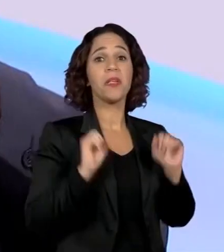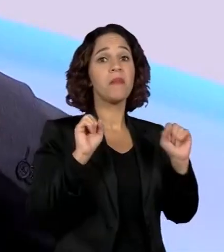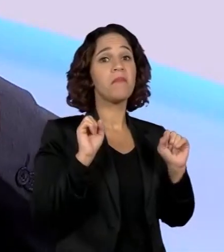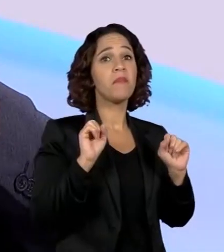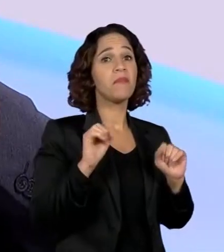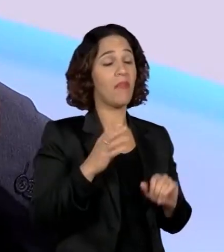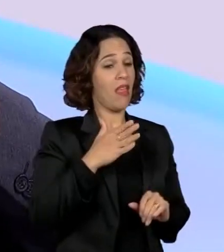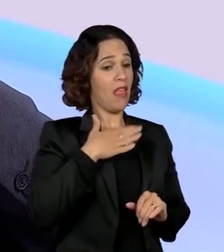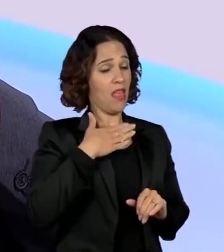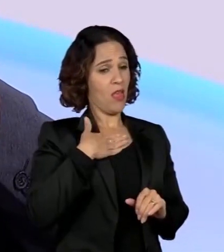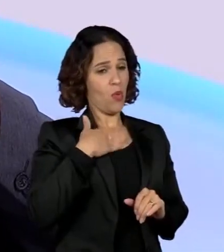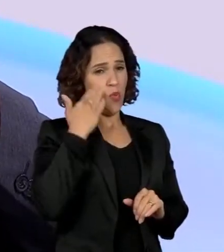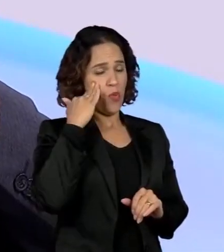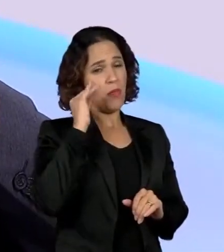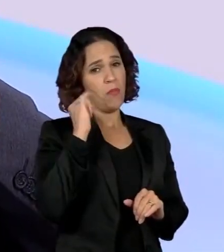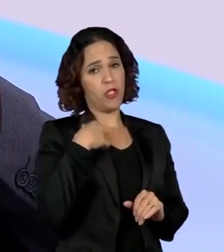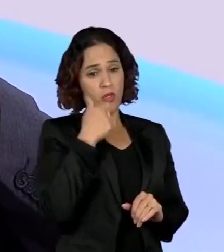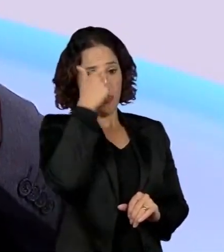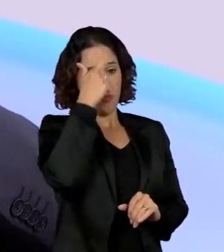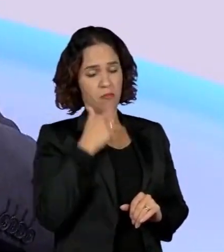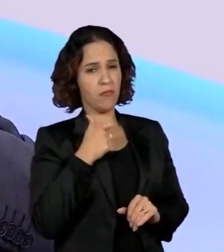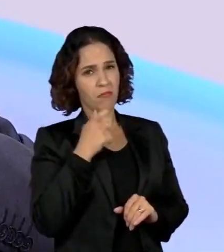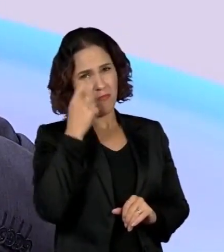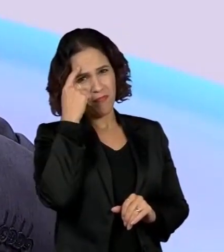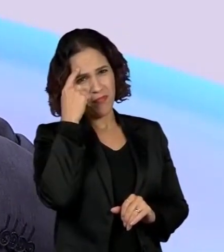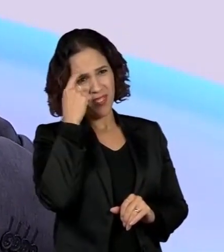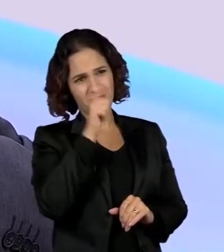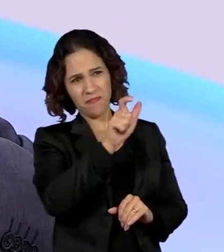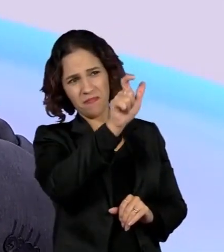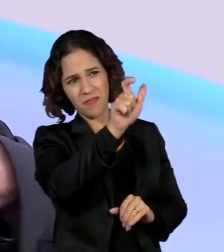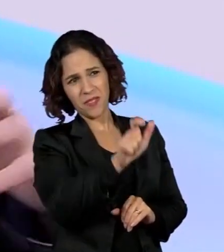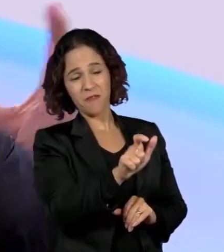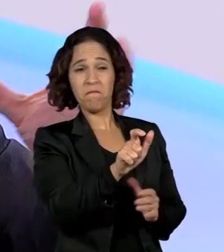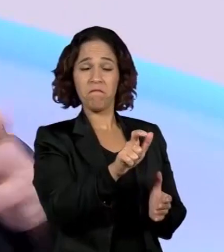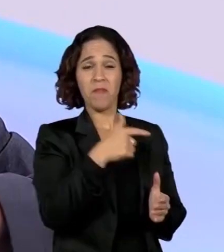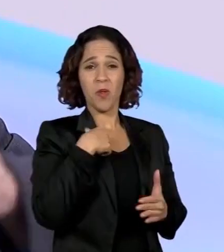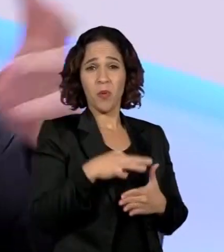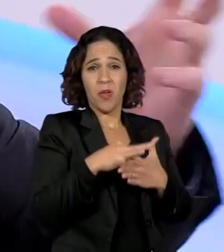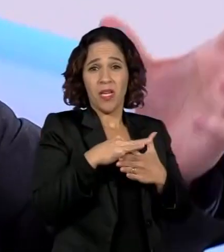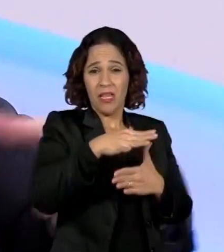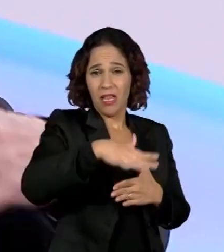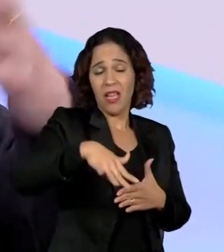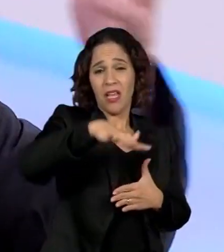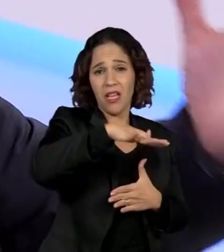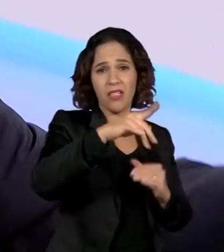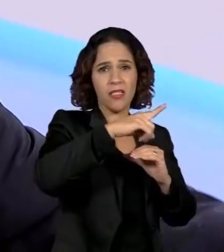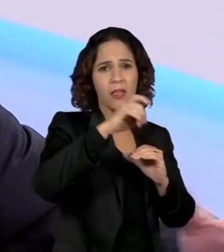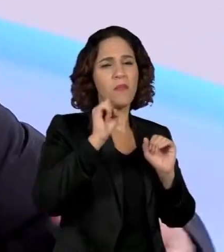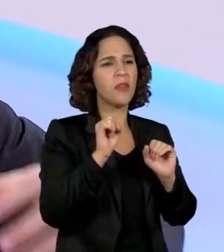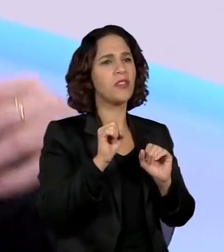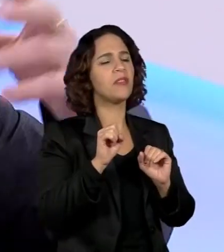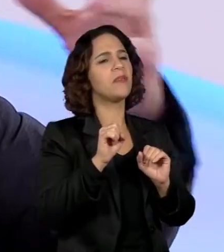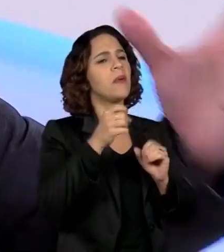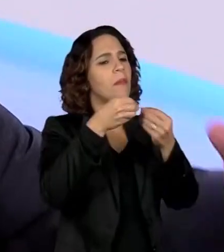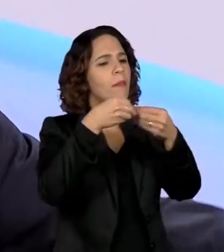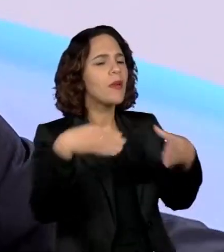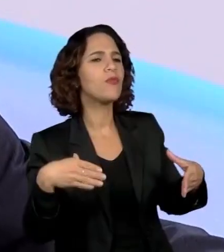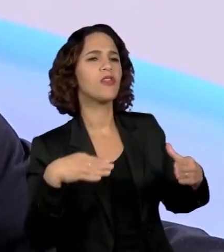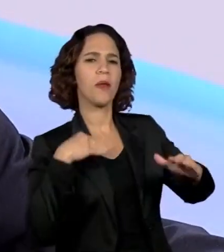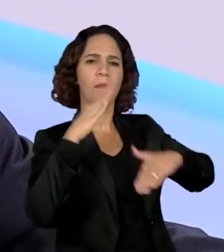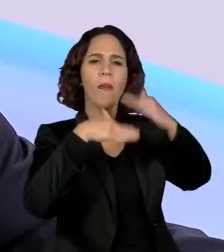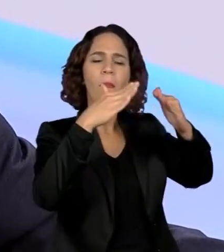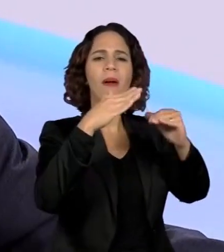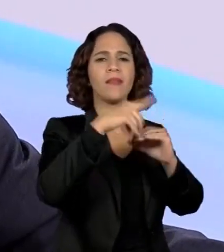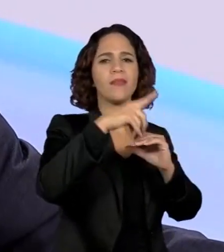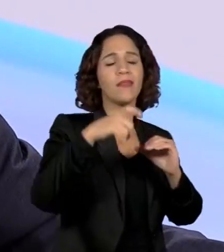que eu entenda como pessoa e como líder de ciência, etc., que isso daí prejudica o desenvolvimento da ciência, etc.